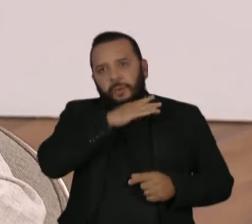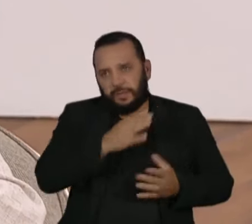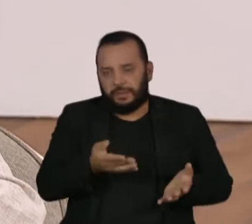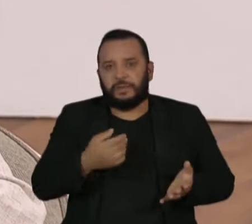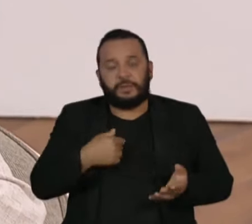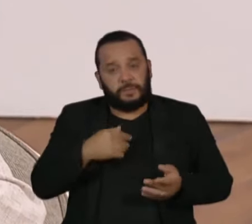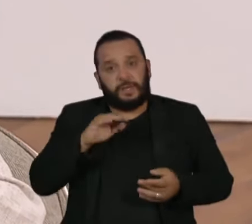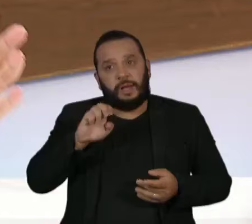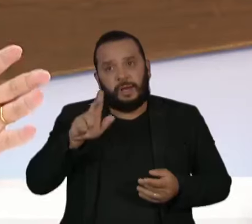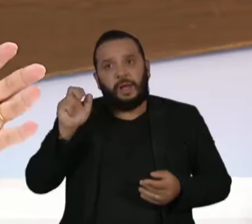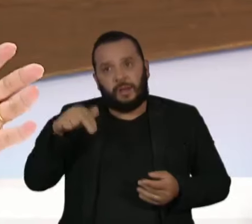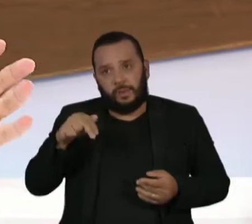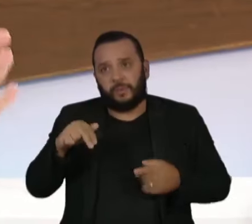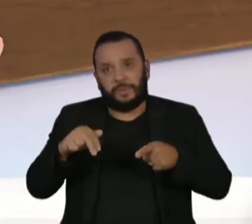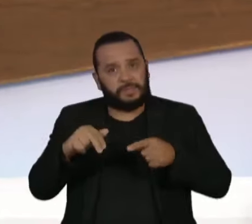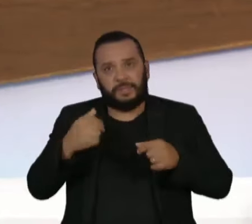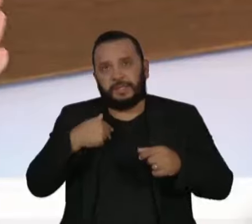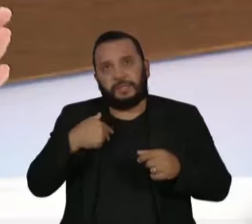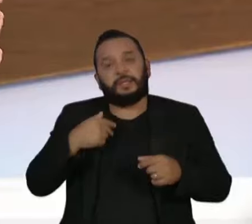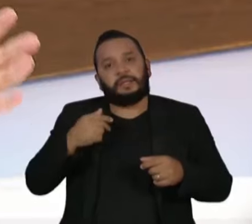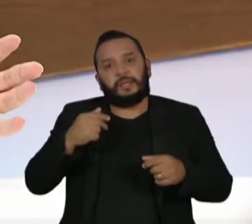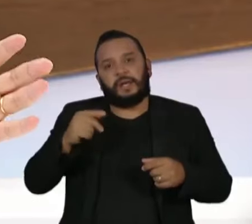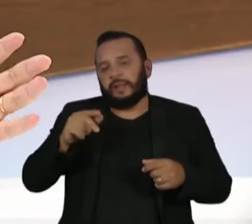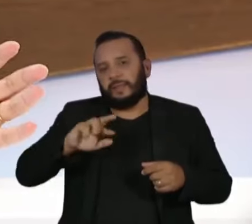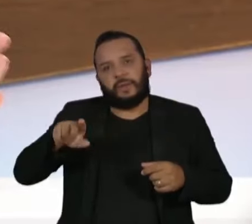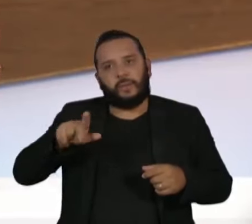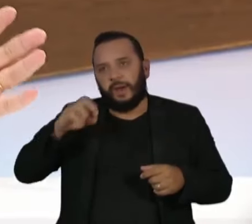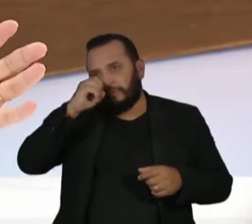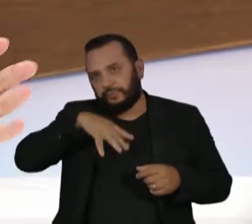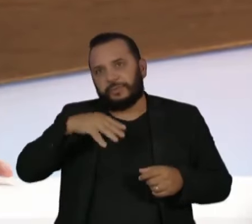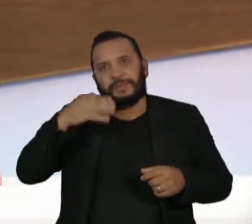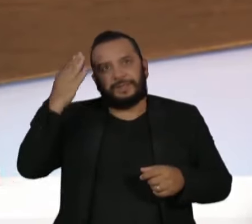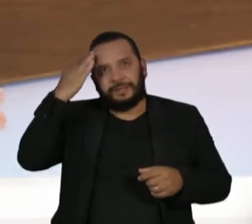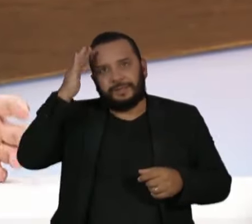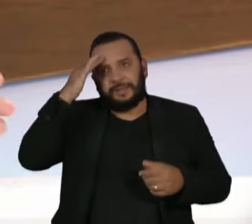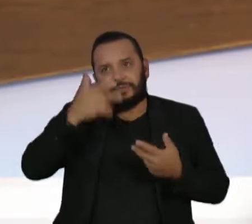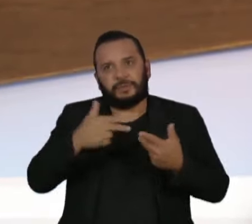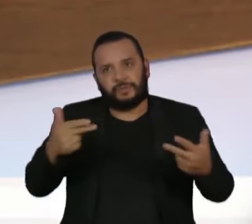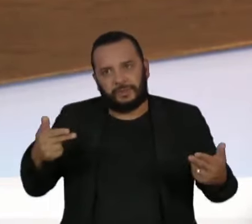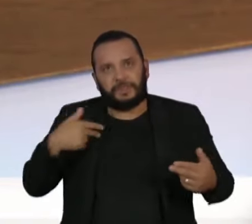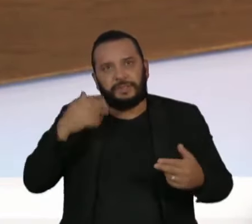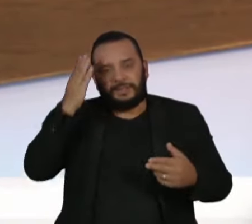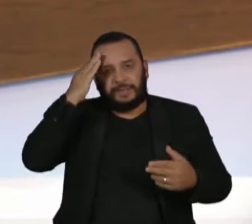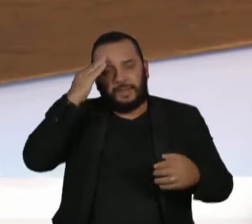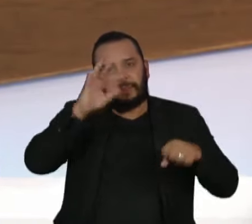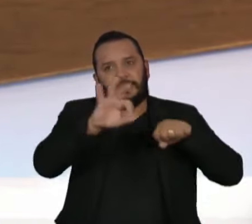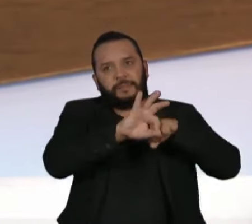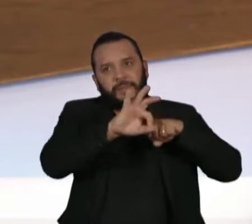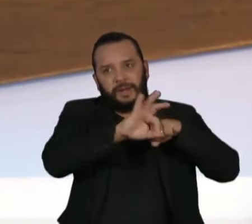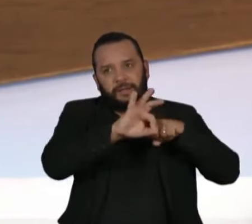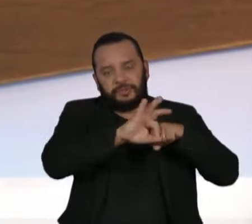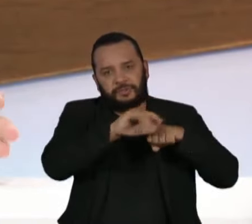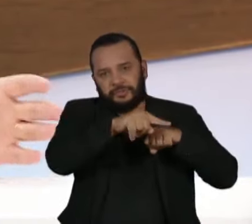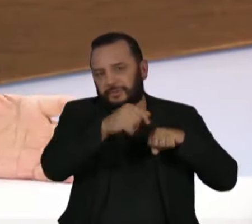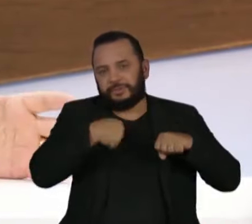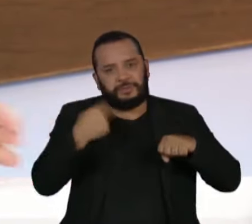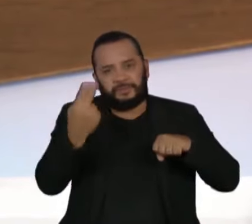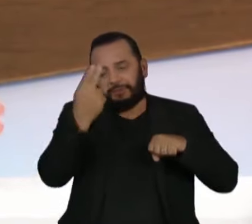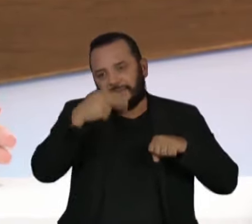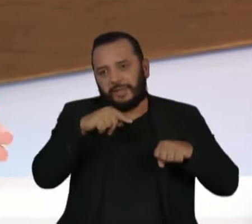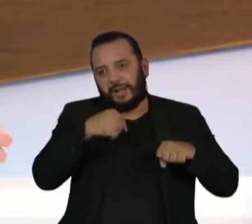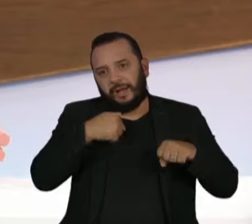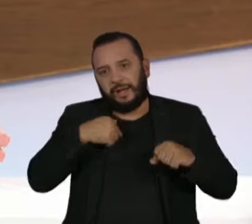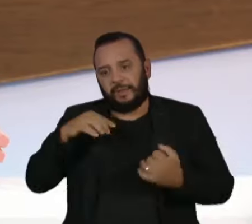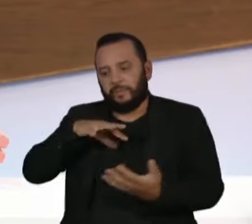falar muitas coisas do Elon Musk, mas ele não é estúpido. Ele entende das coisas. Ele sabe que Marte não é um substituto para a Terra de jeito